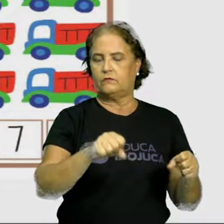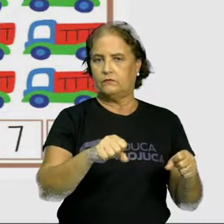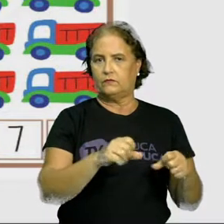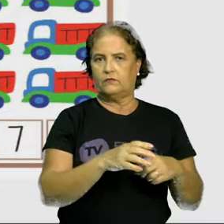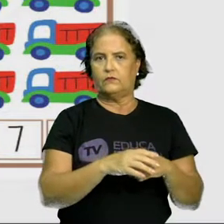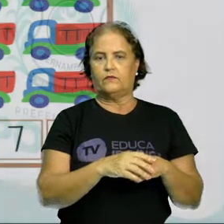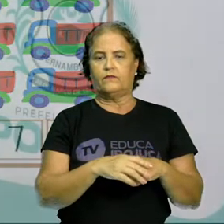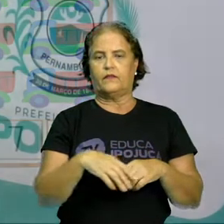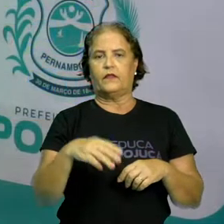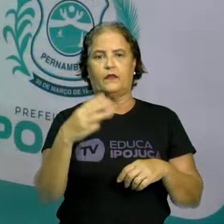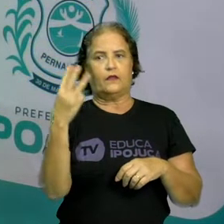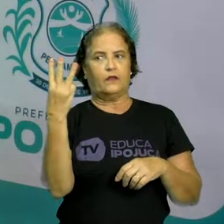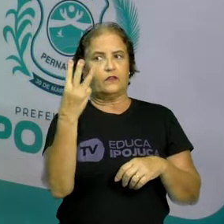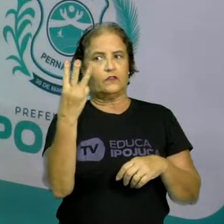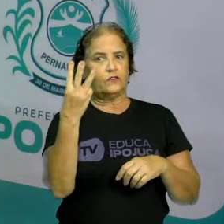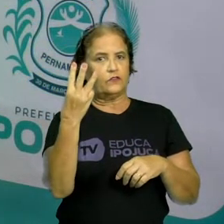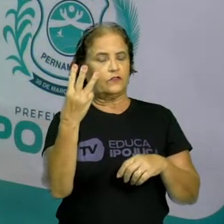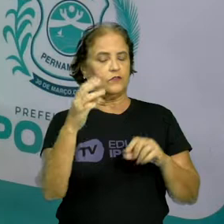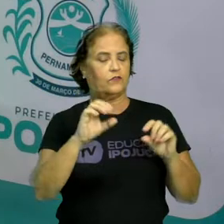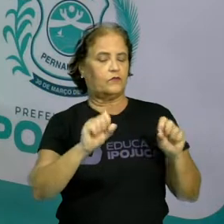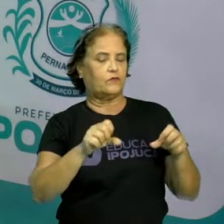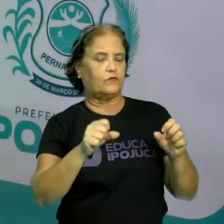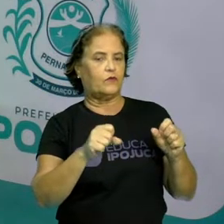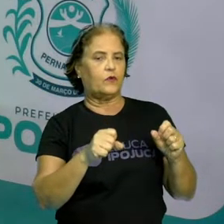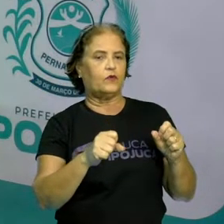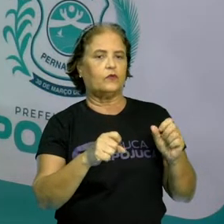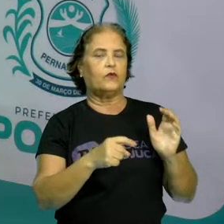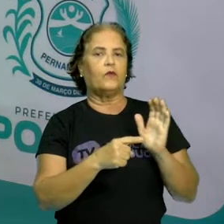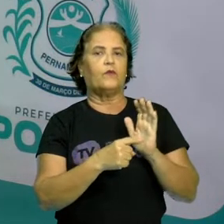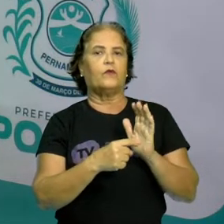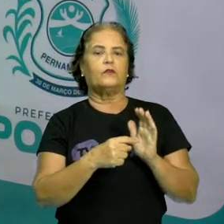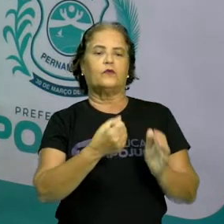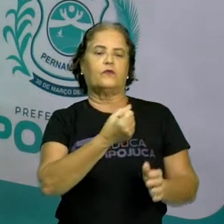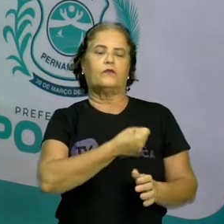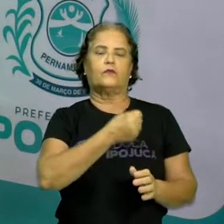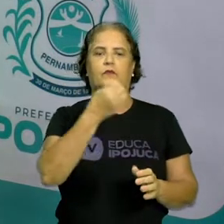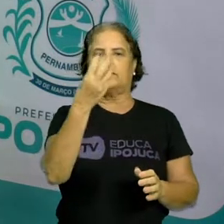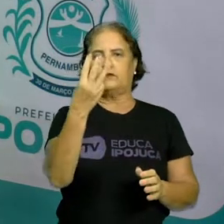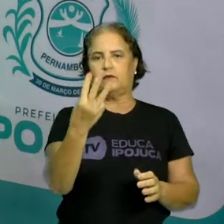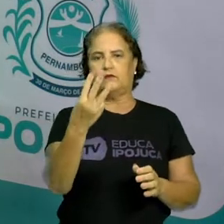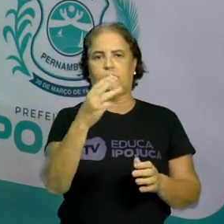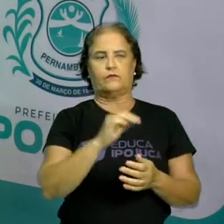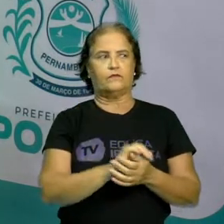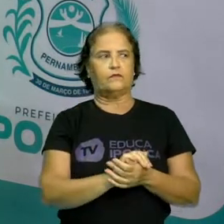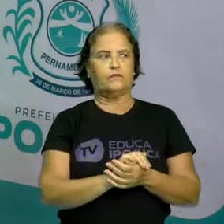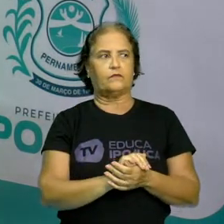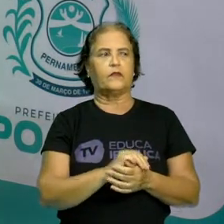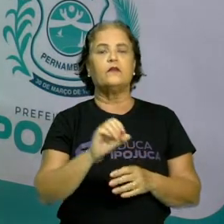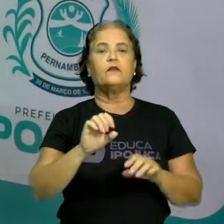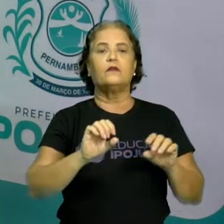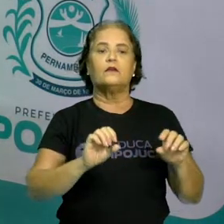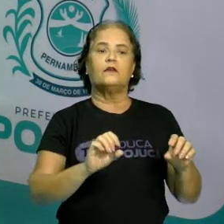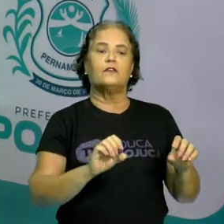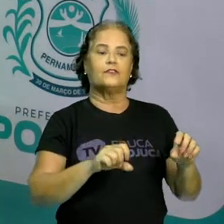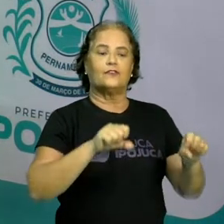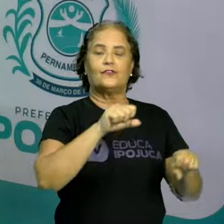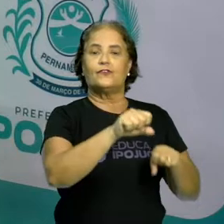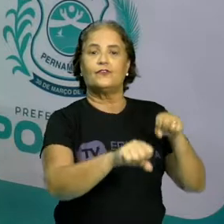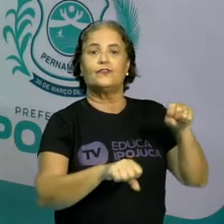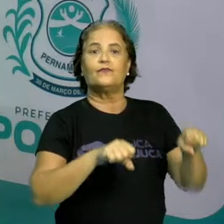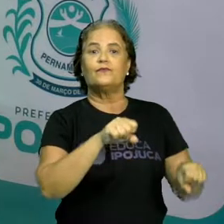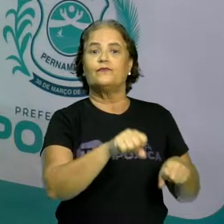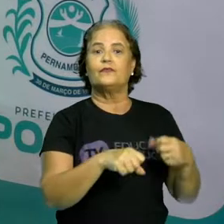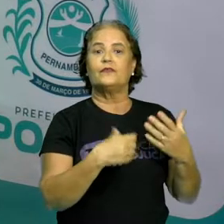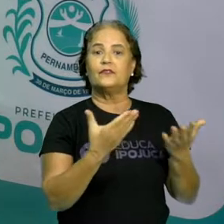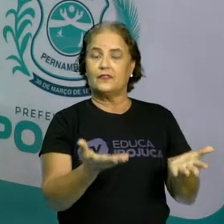as três motos é representada pelo numeral 3. E aqui, essas bicicletas, é representado por